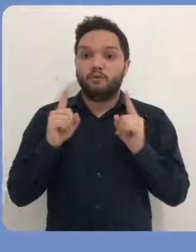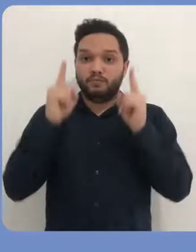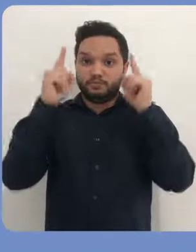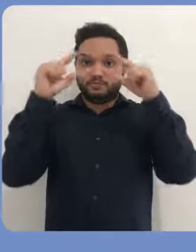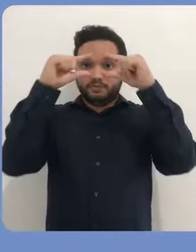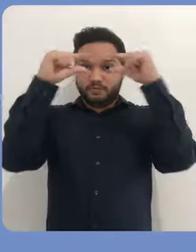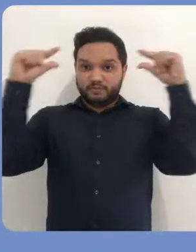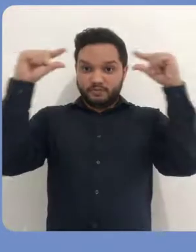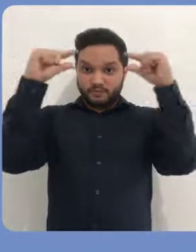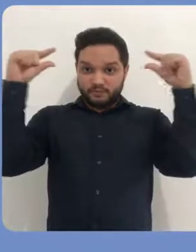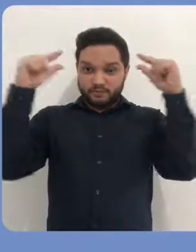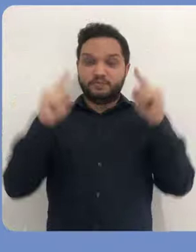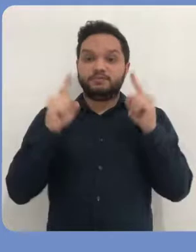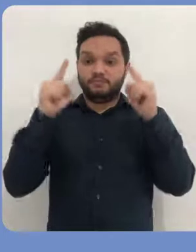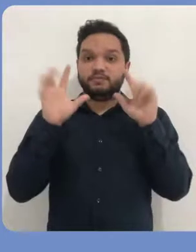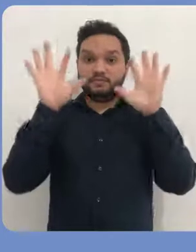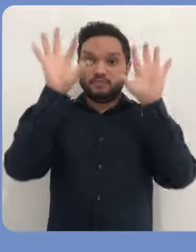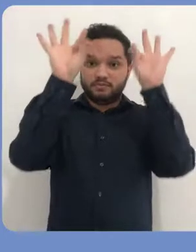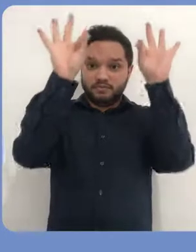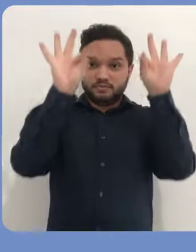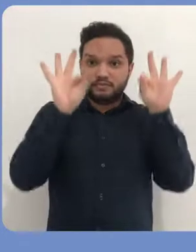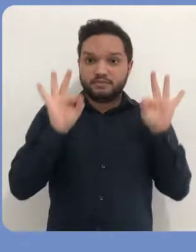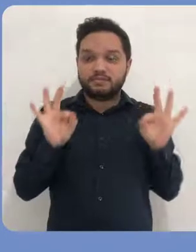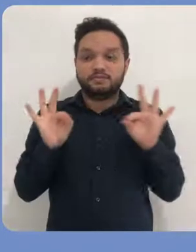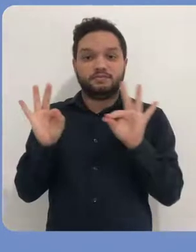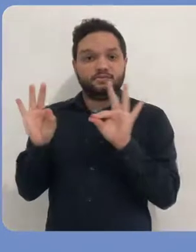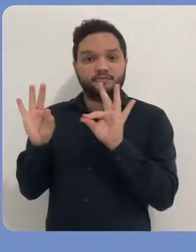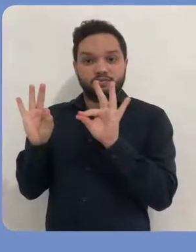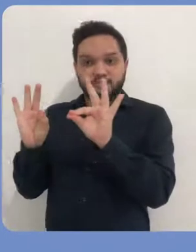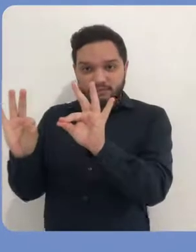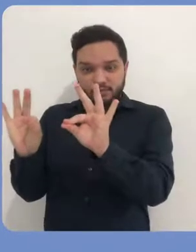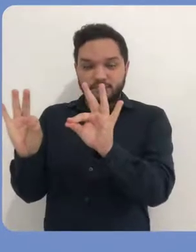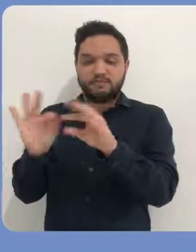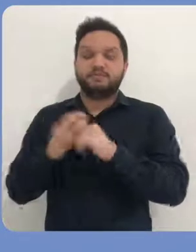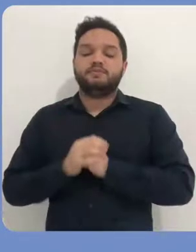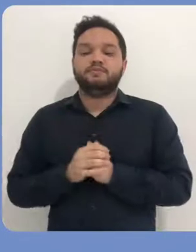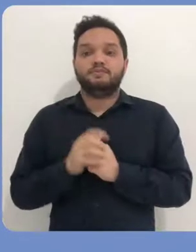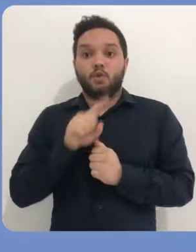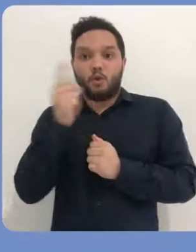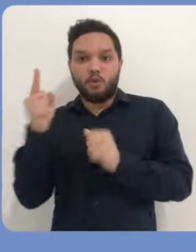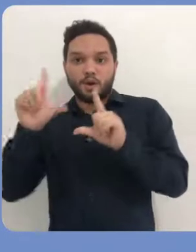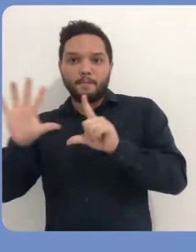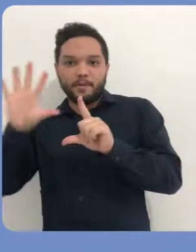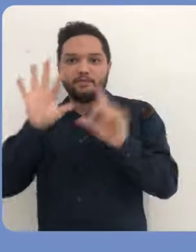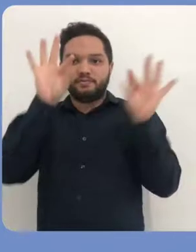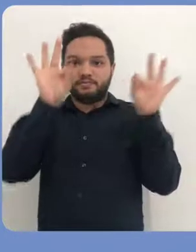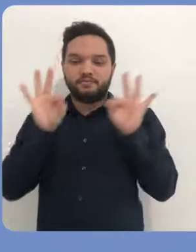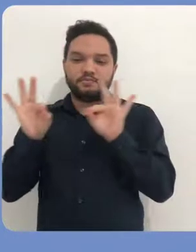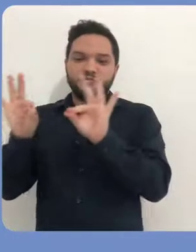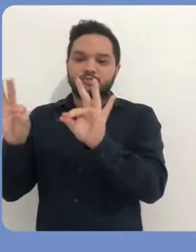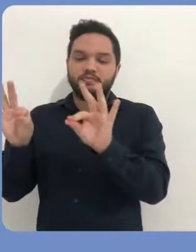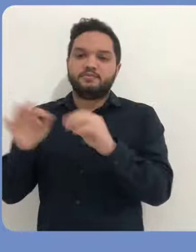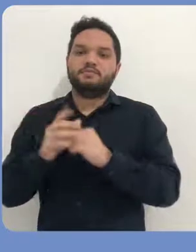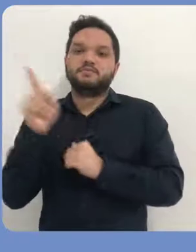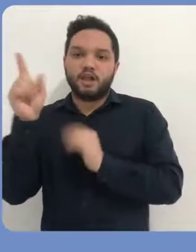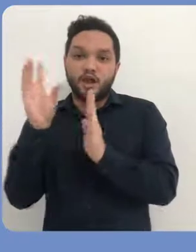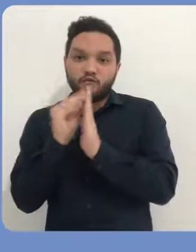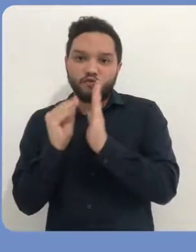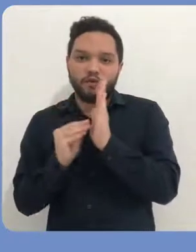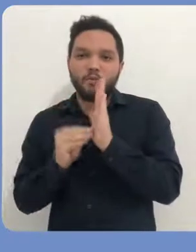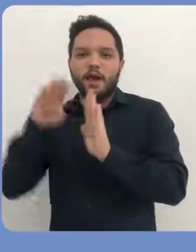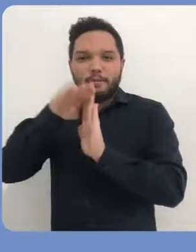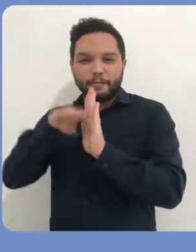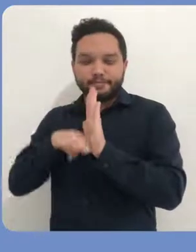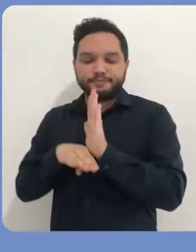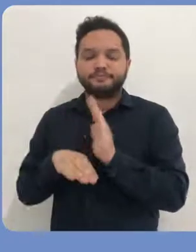informar é este aqui, que aparece no navegador. Então, basta você copiar esta informação de link e anexar, colar